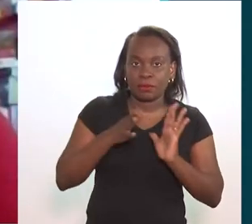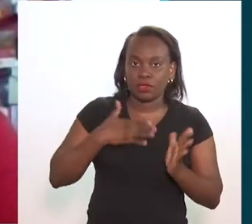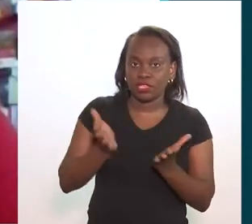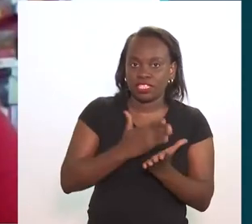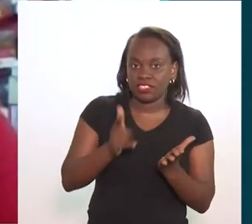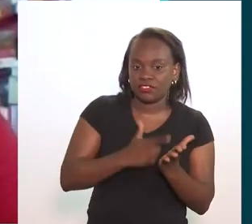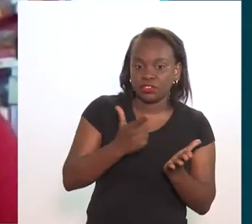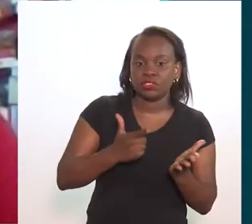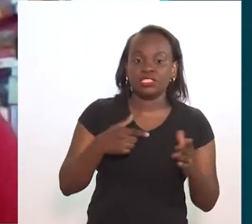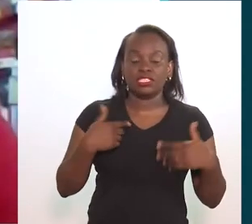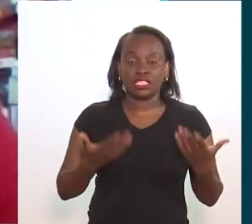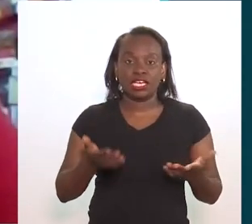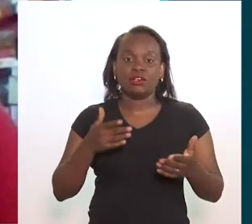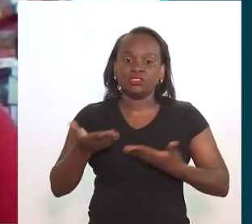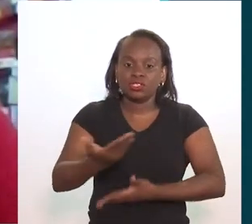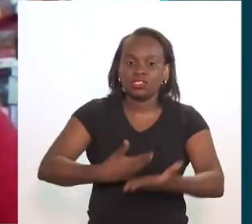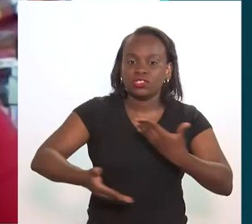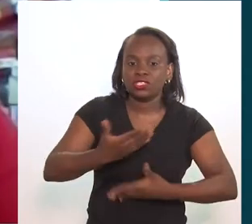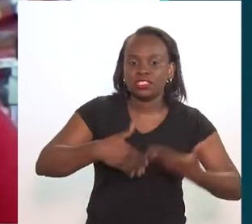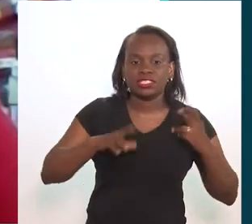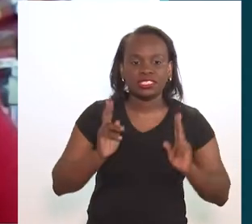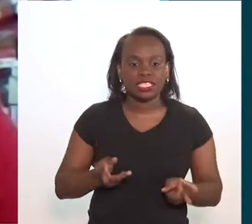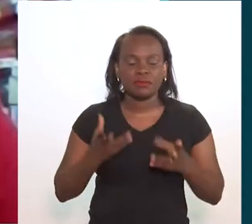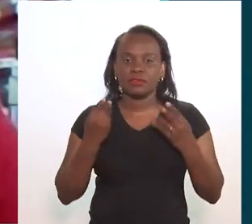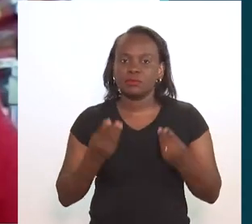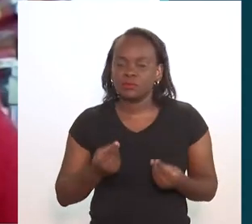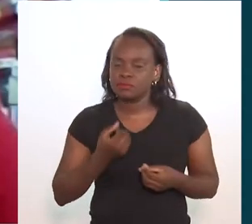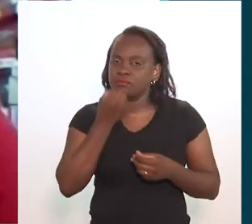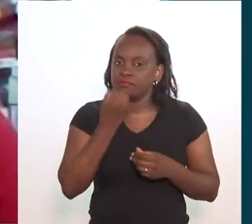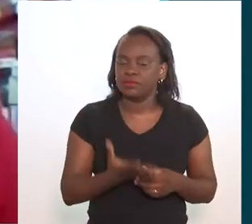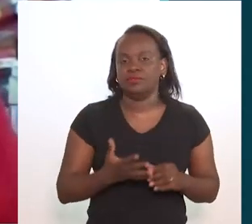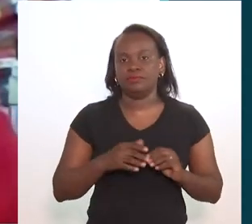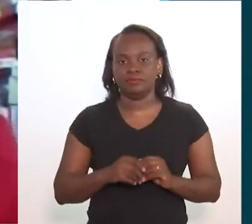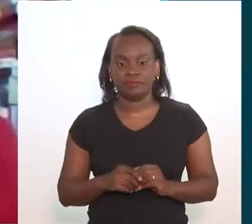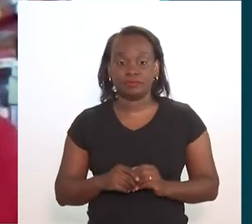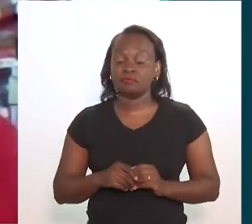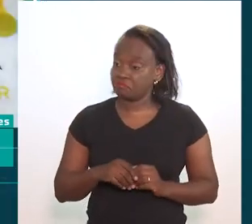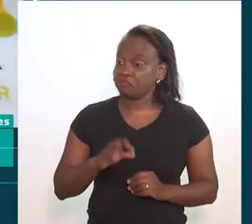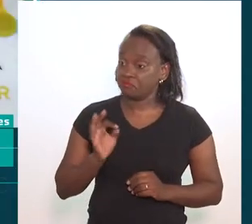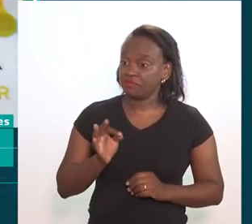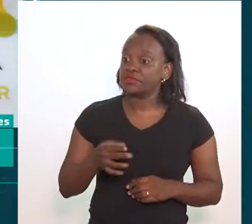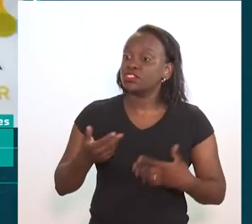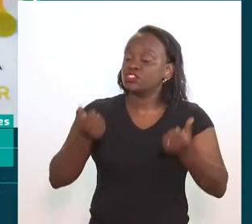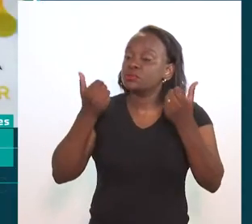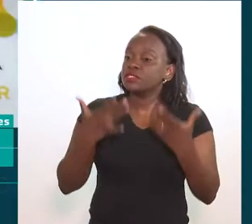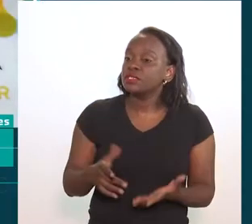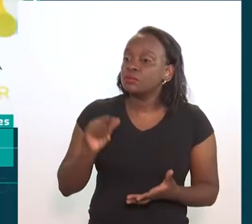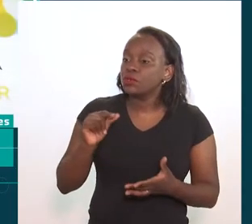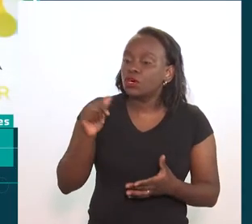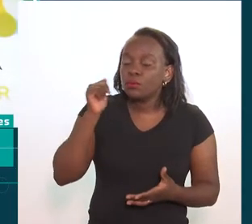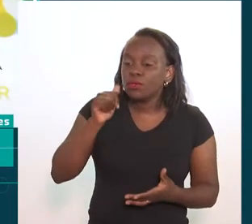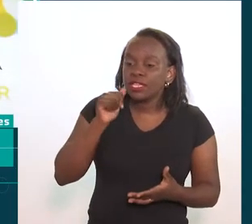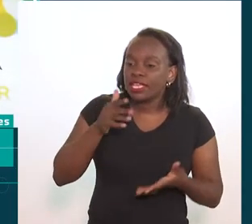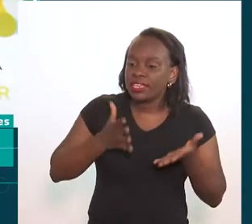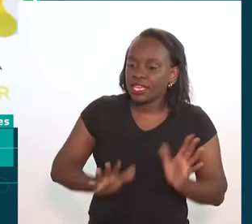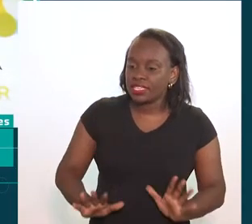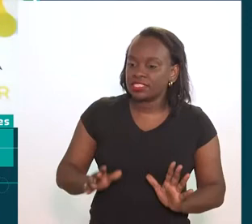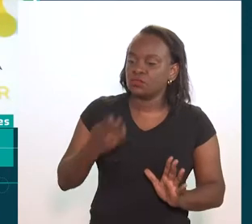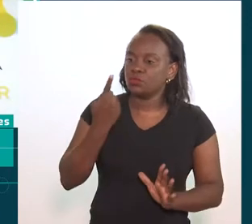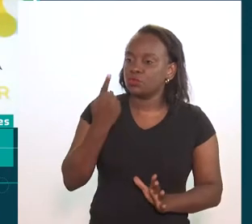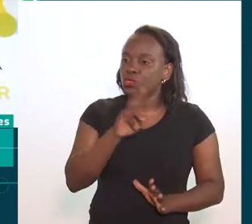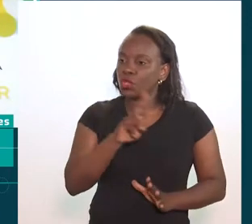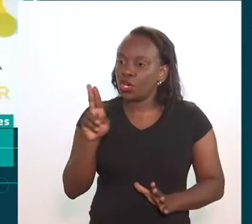pra levar meus curtas-metragens. E a troca é sempre muito, muito interessante. Pois é. Fala um pouquinho aí de Mulheres